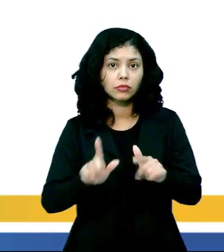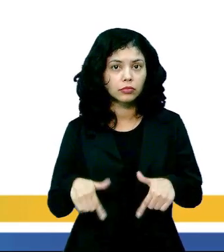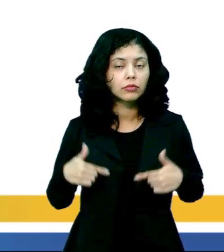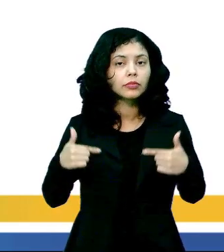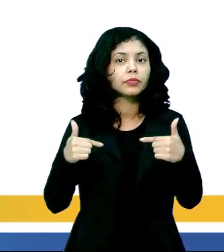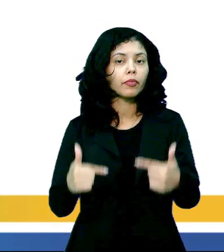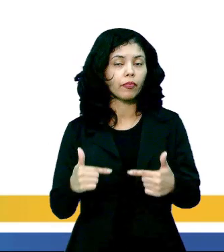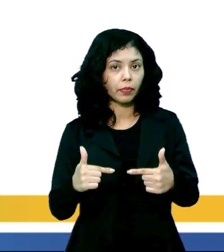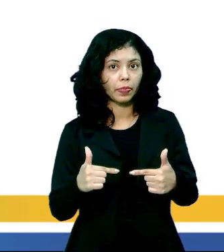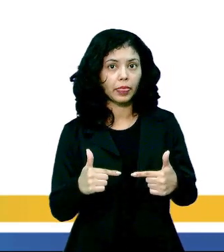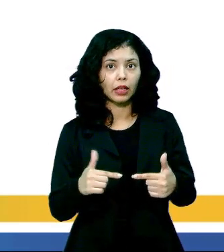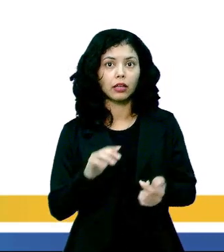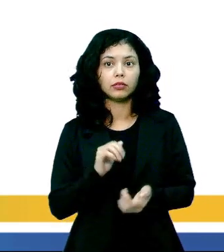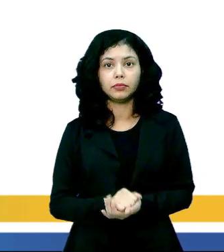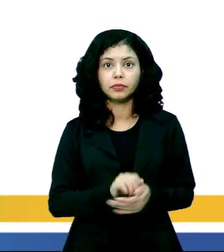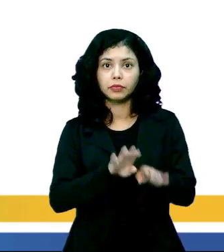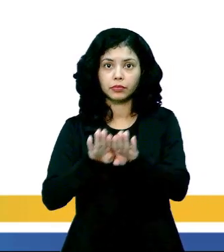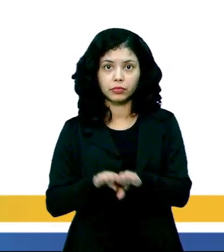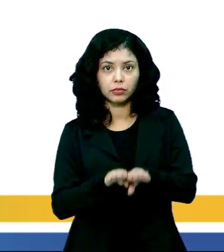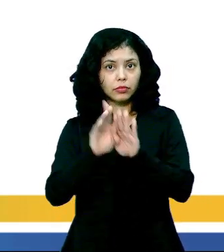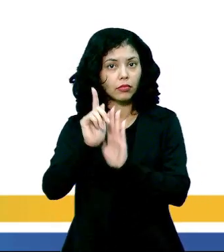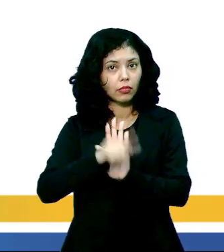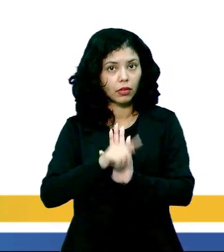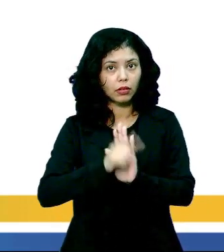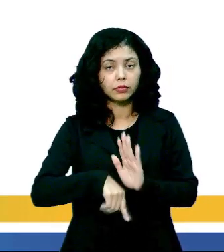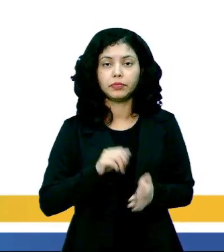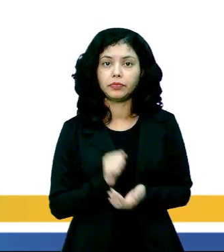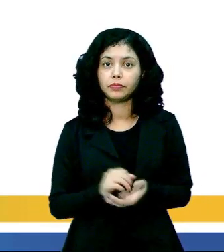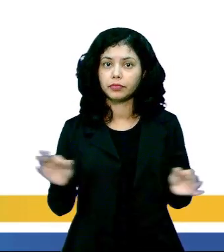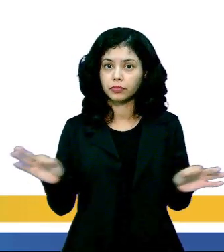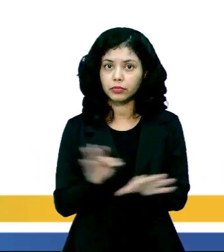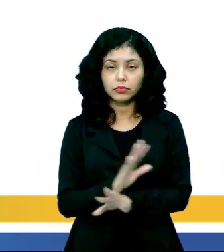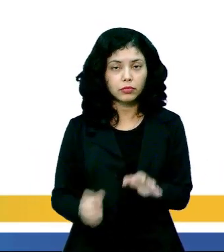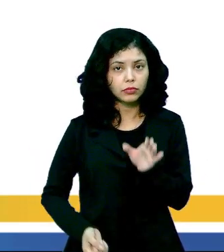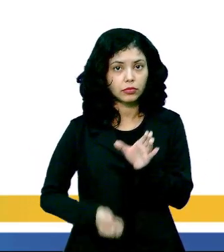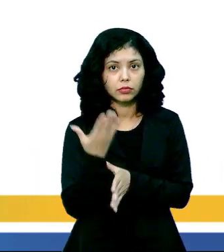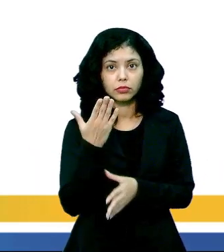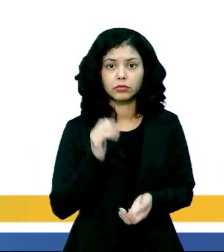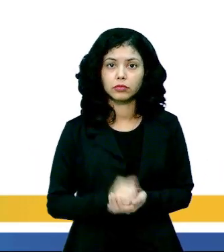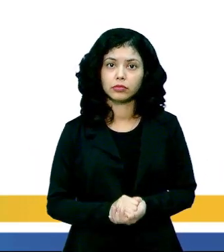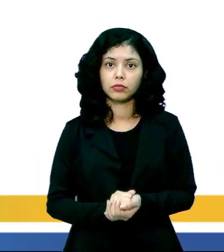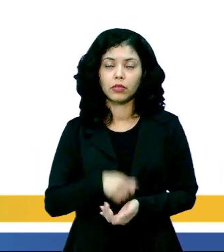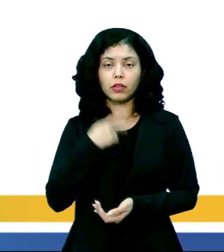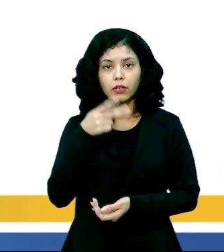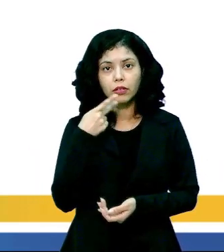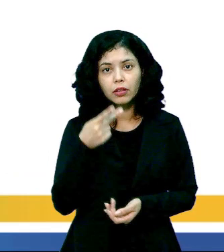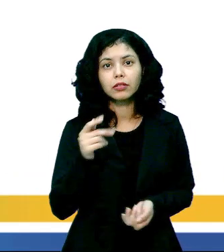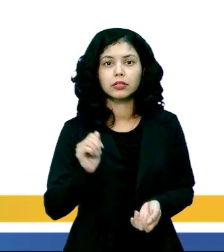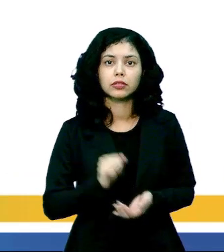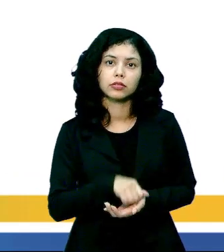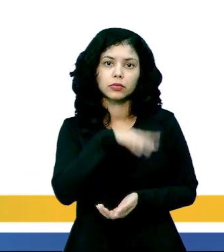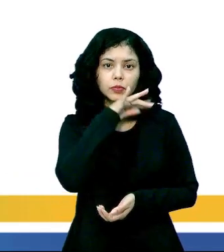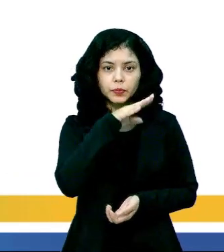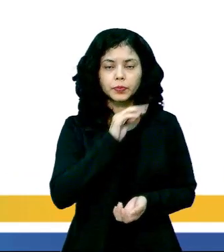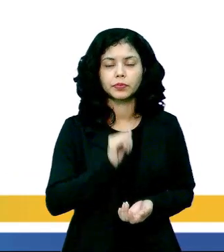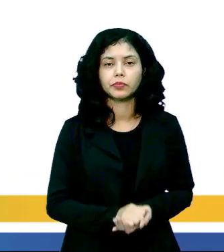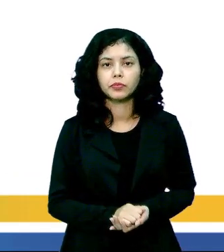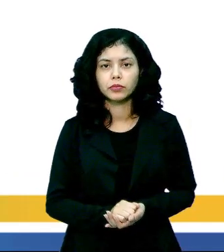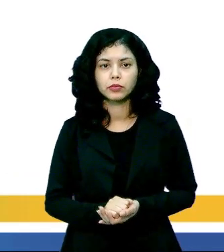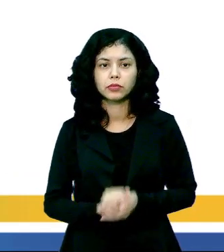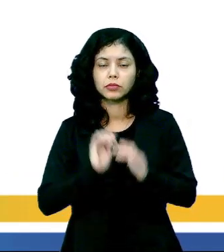luta pela equidade entre os gêneros acabou criando dilemas significativos.